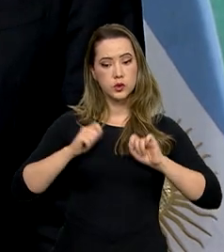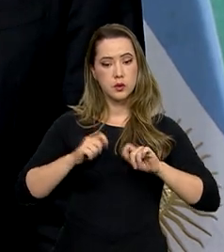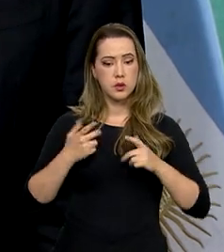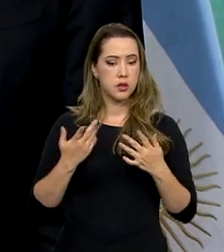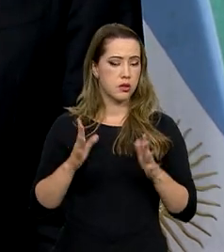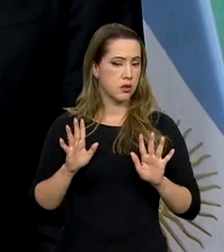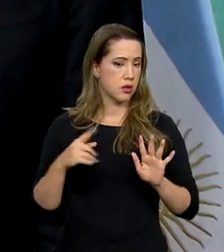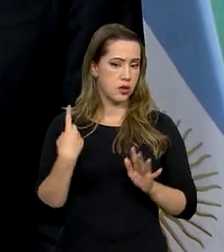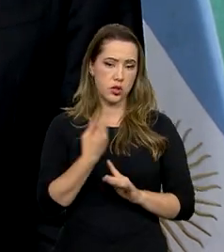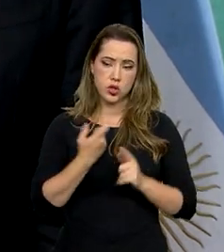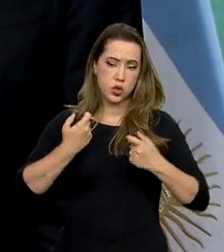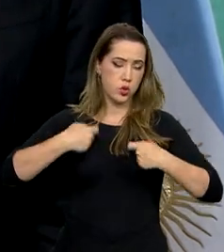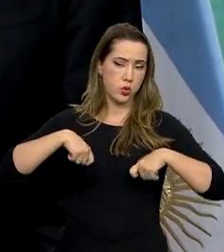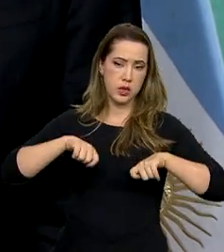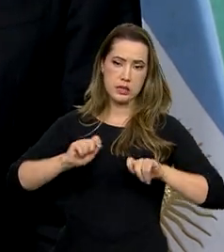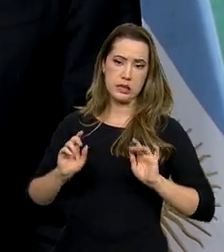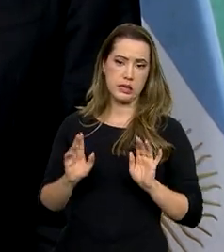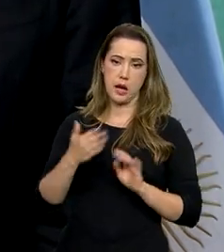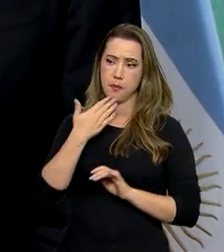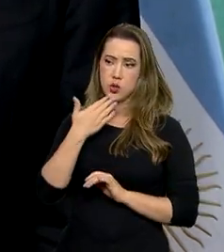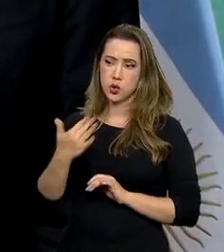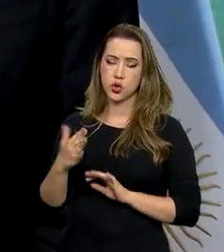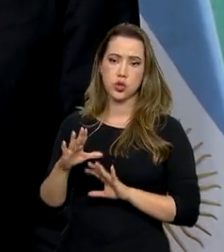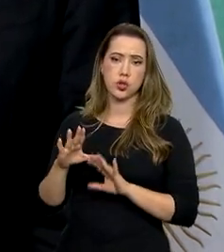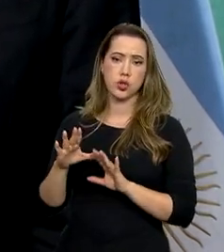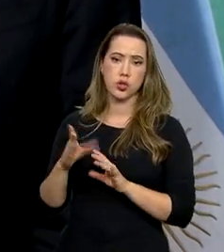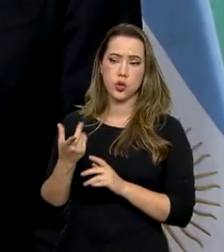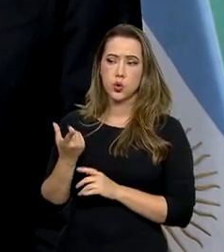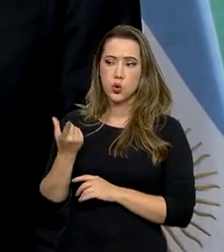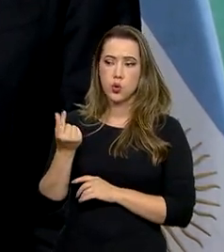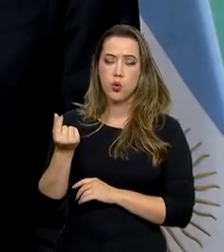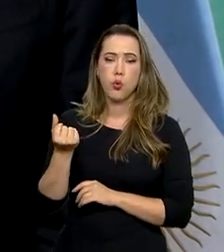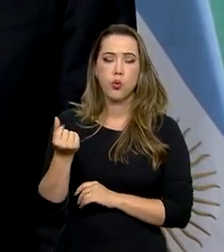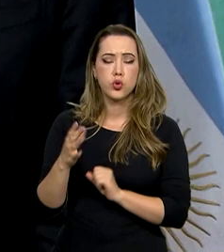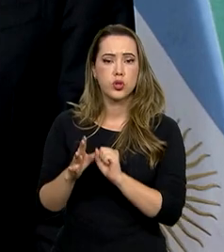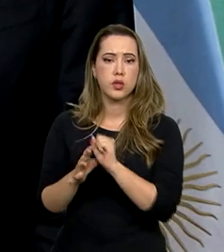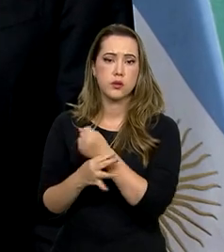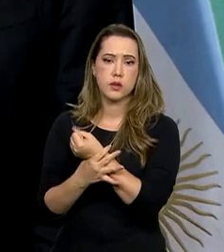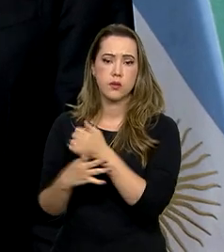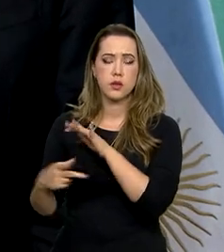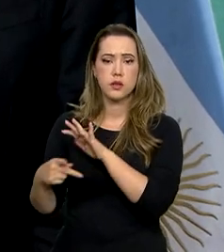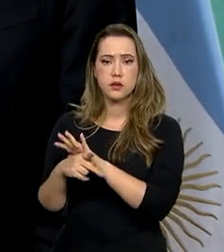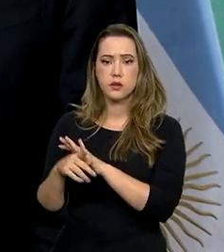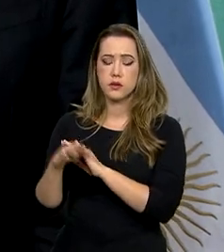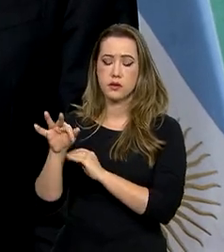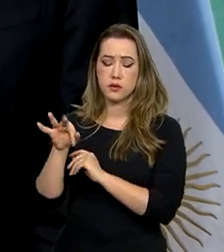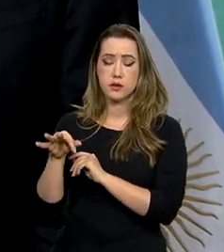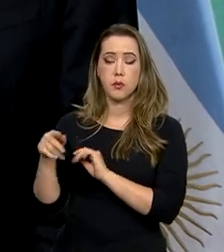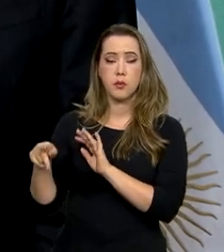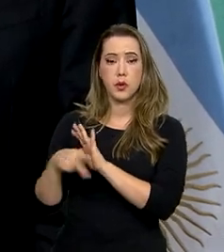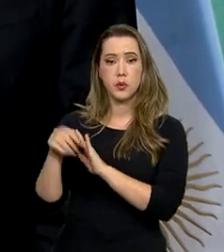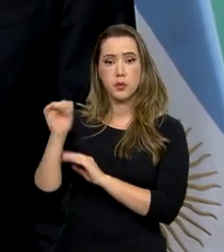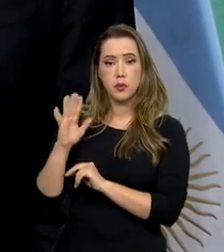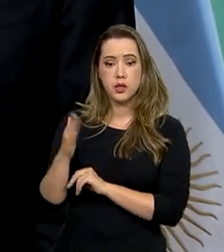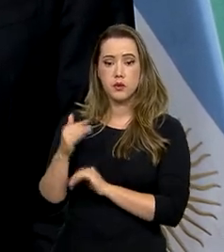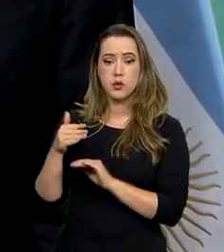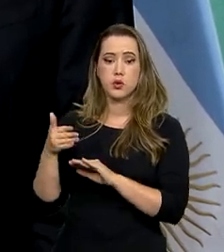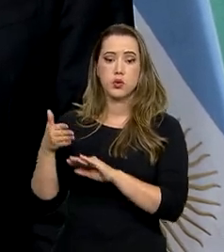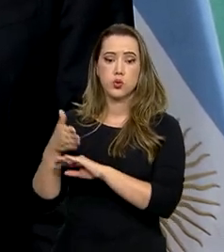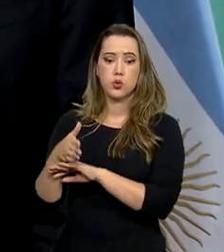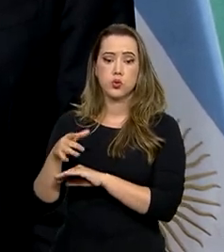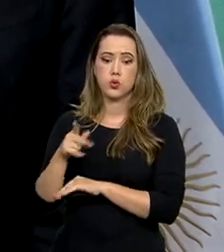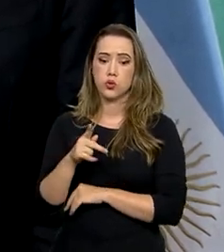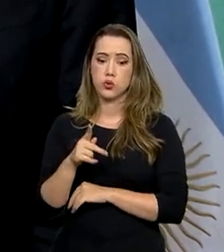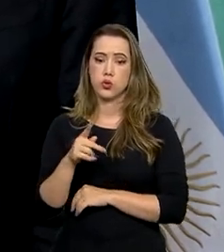gente nem precisar acionar o Fundo Garantidor de Exportações Brasileiros, que é do Tesouro Nacional, junto ao Proex.